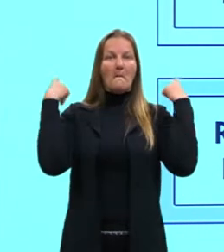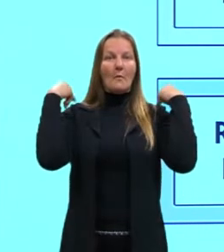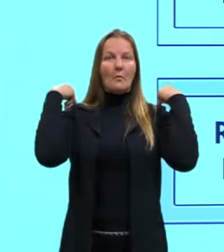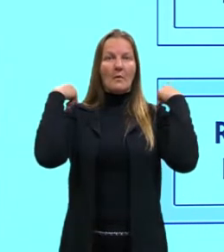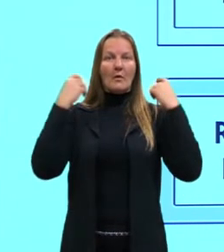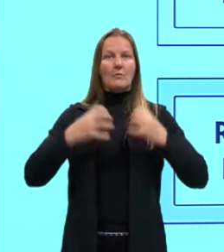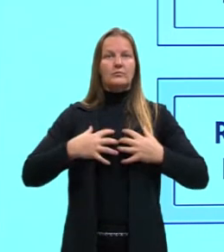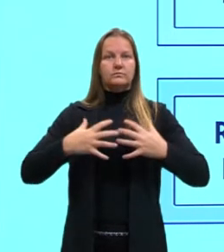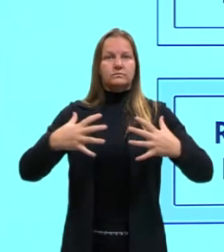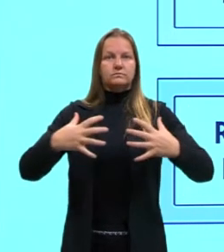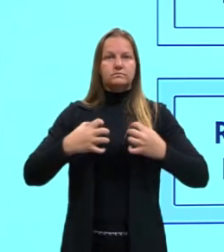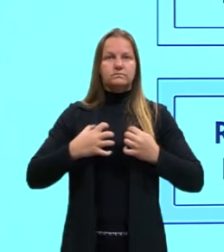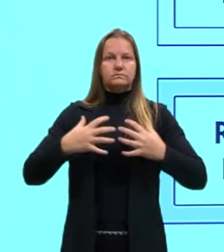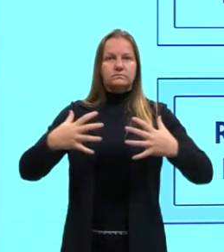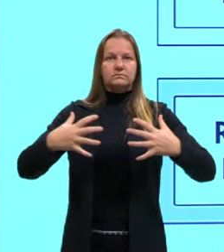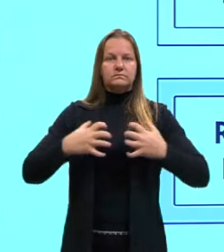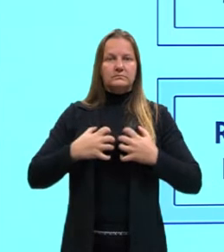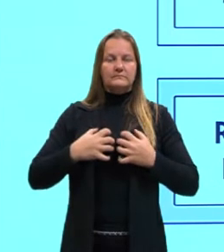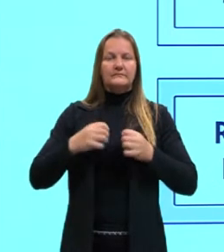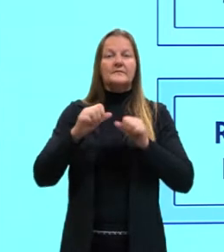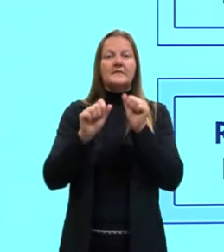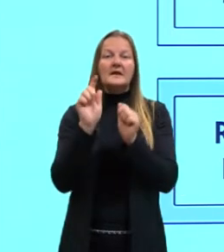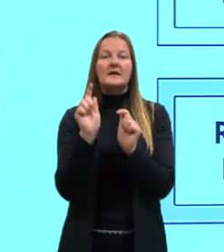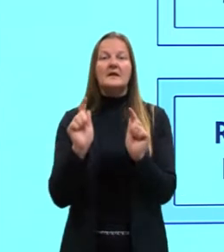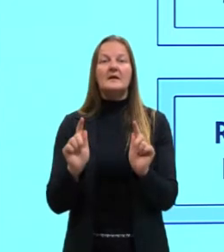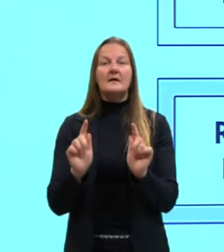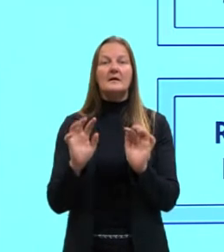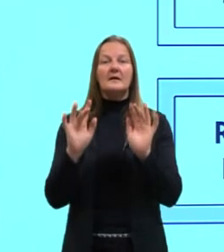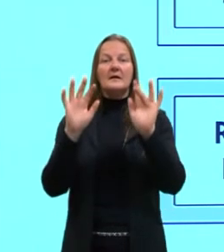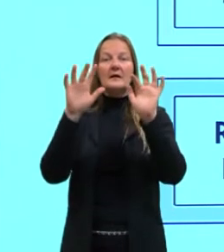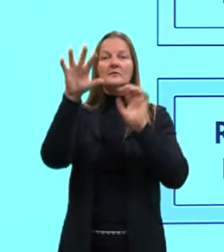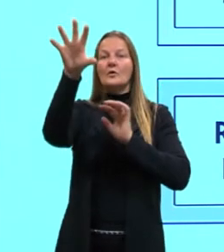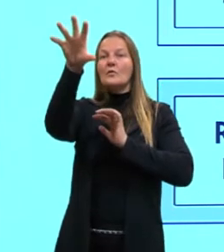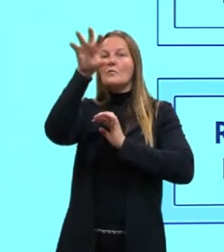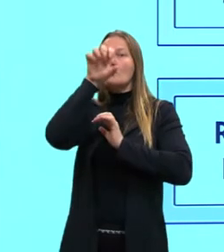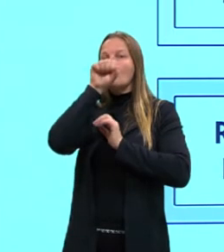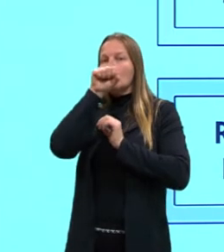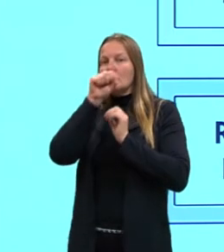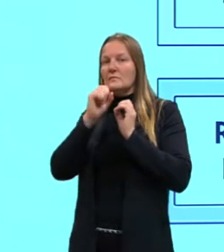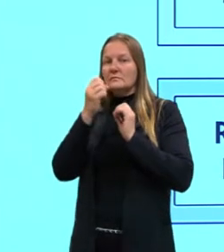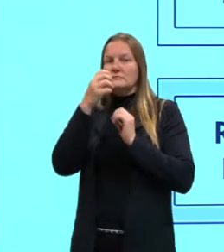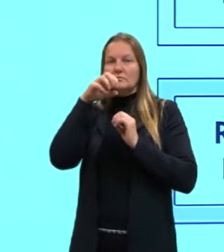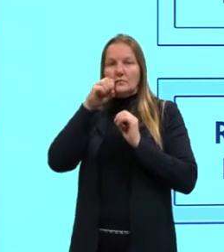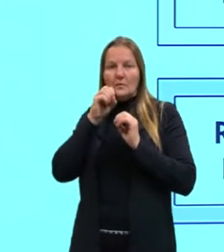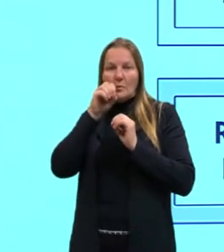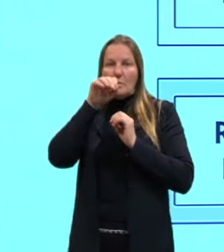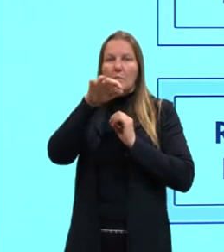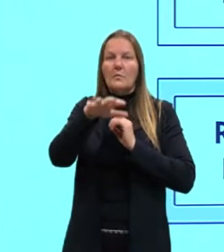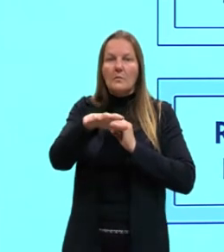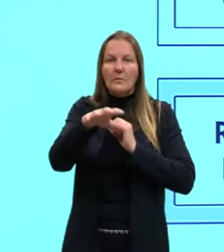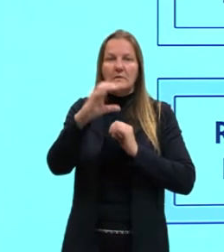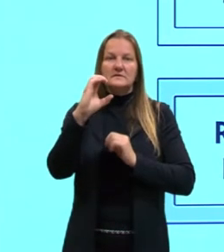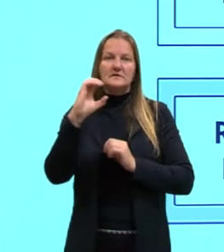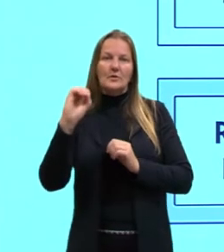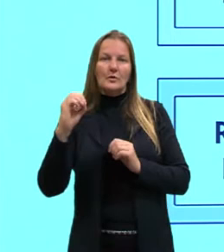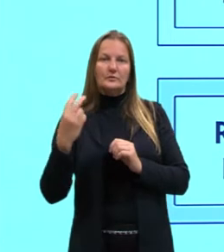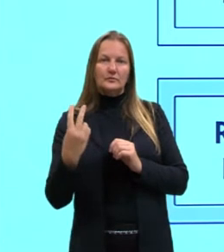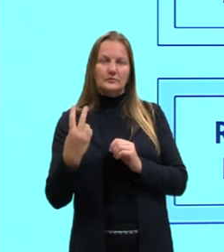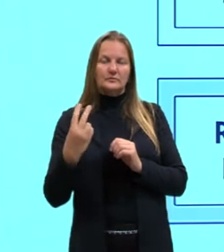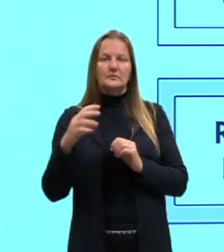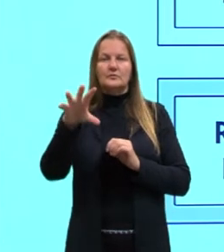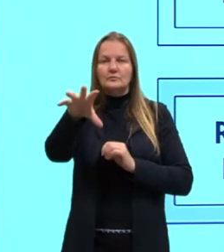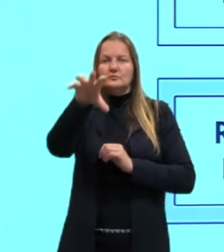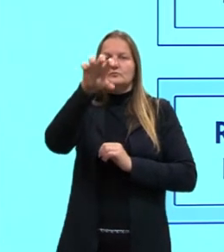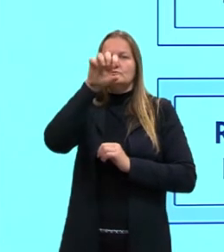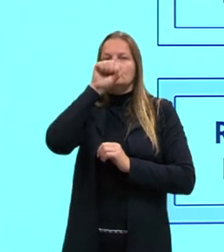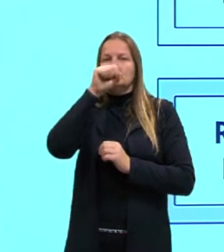Tá, gente? Na respiração pulmonar, vai acontecer o movimento de inspiração e expiração. O movimento que o ar